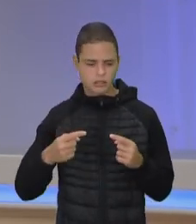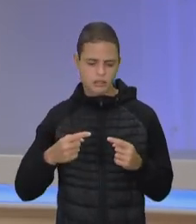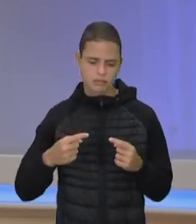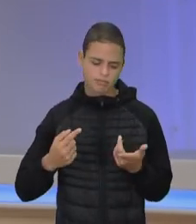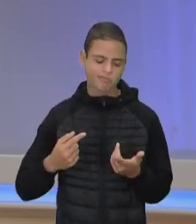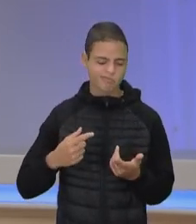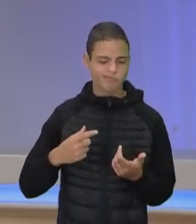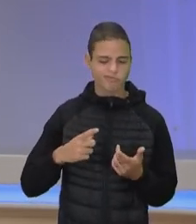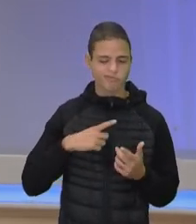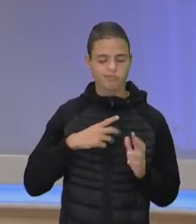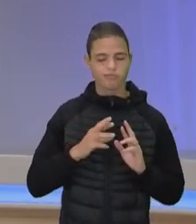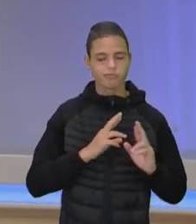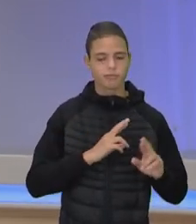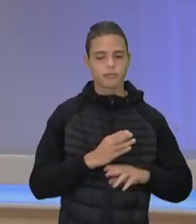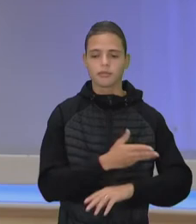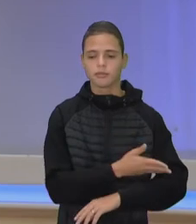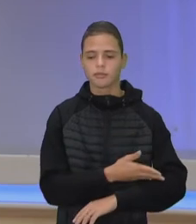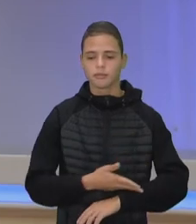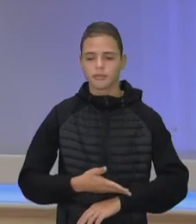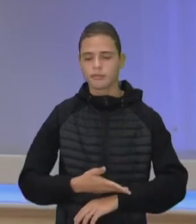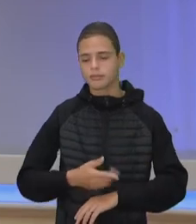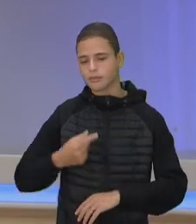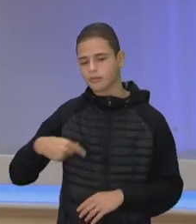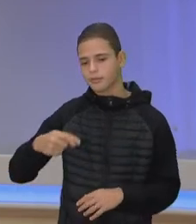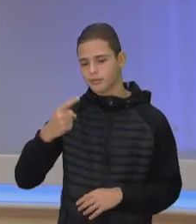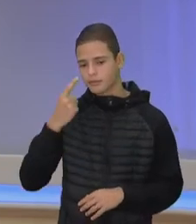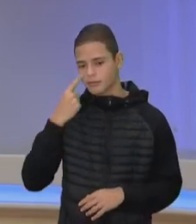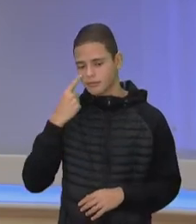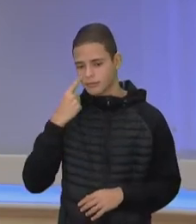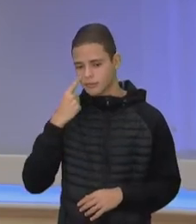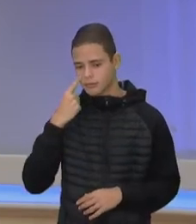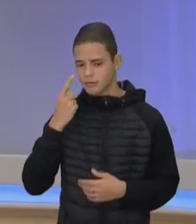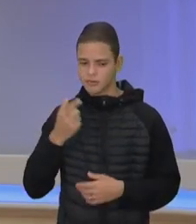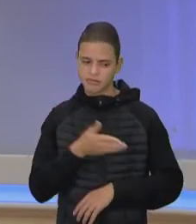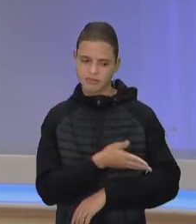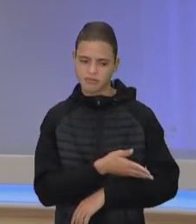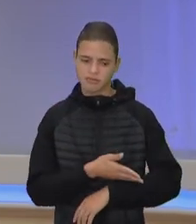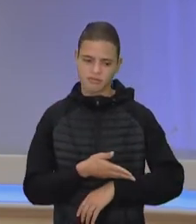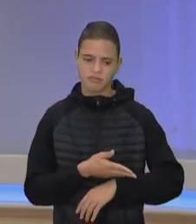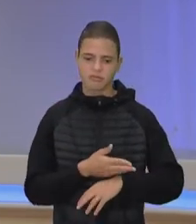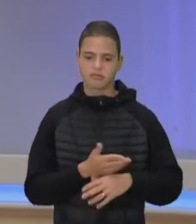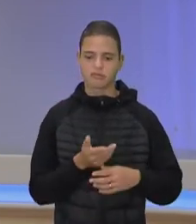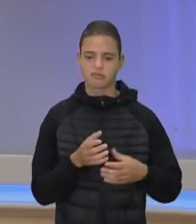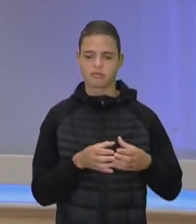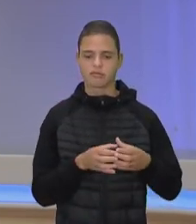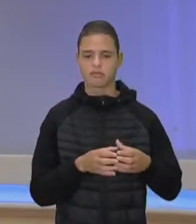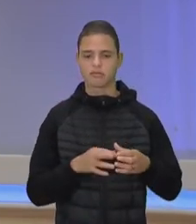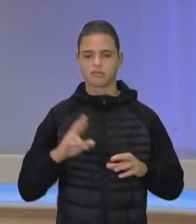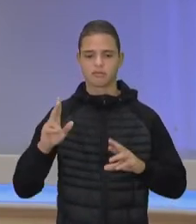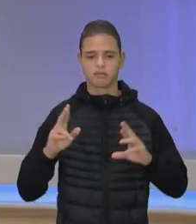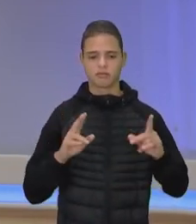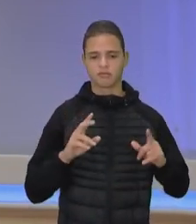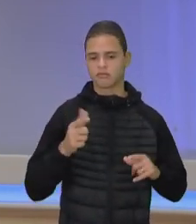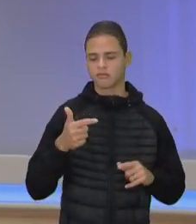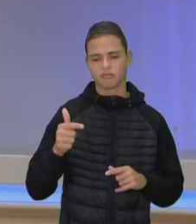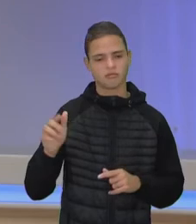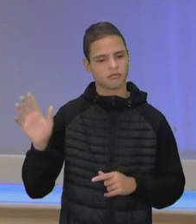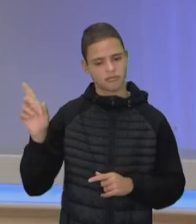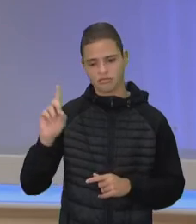A gente viu que não, né? Quer dizer, a gente viu que esse negócio de raça não existe para a raça humana, né?